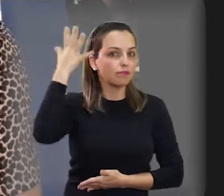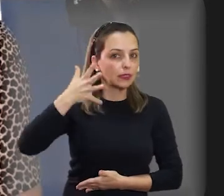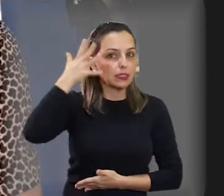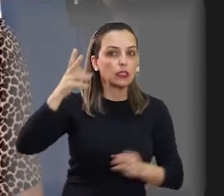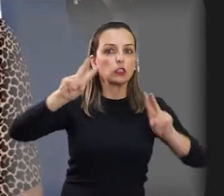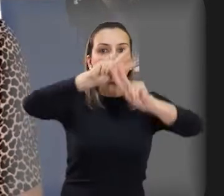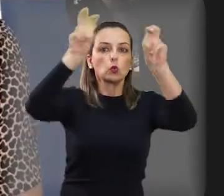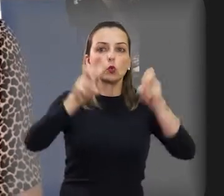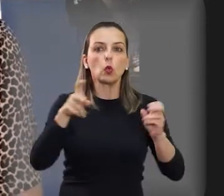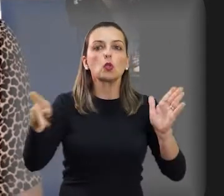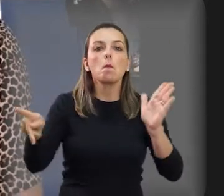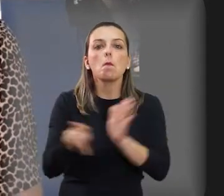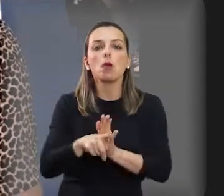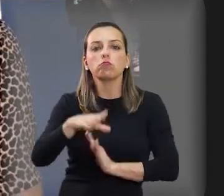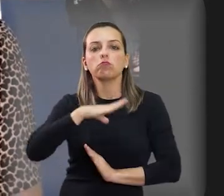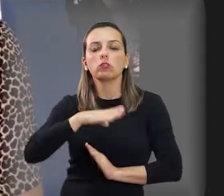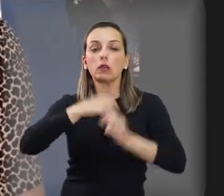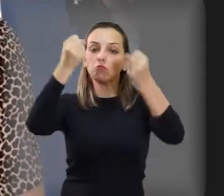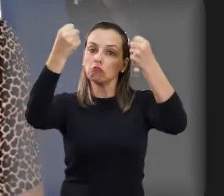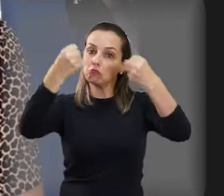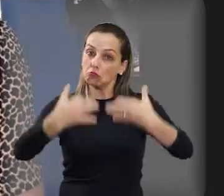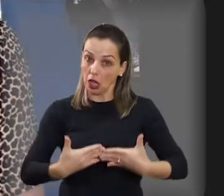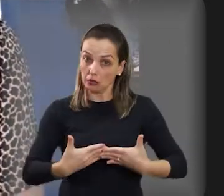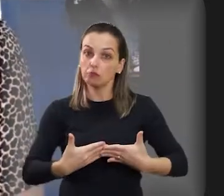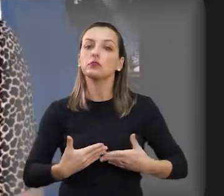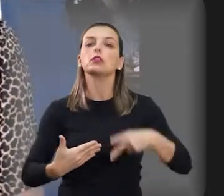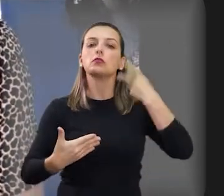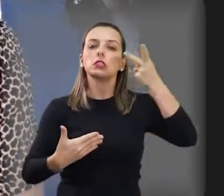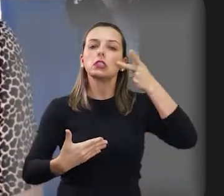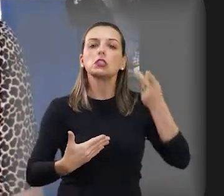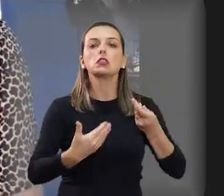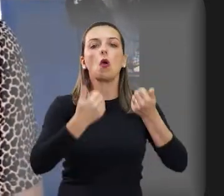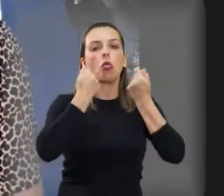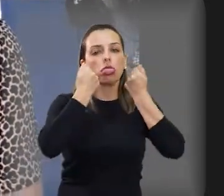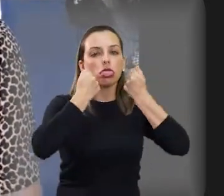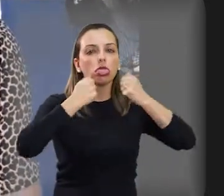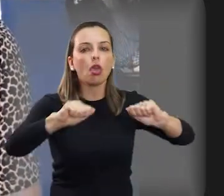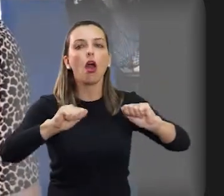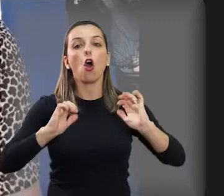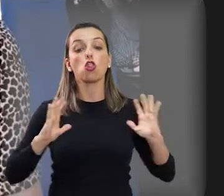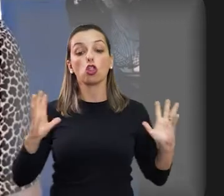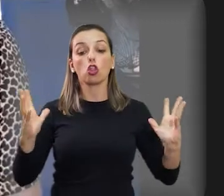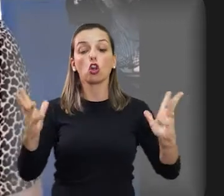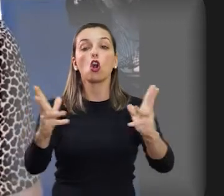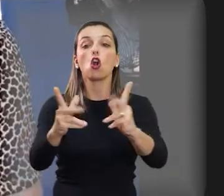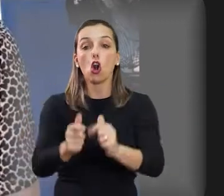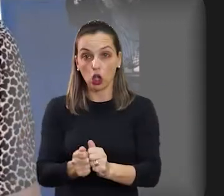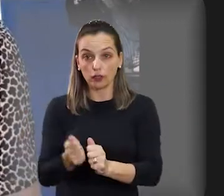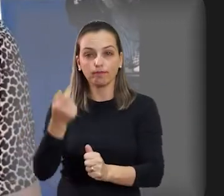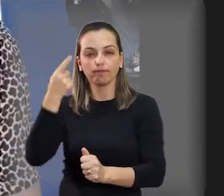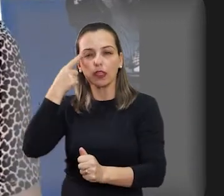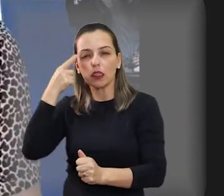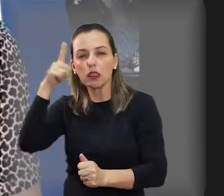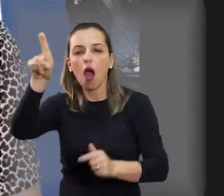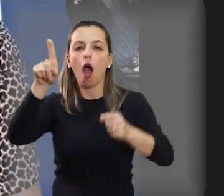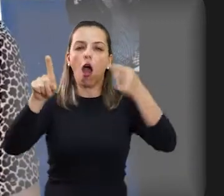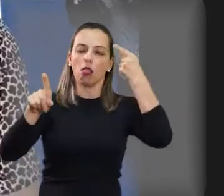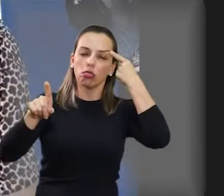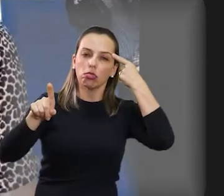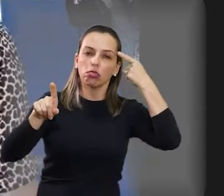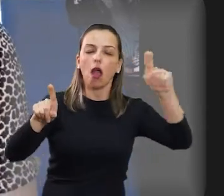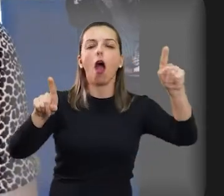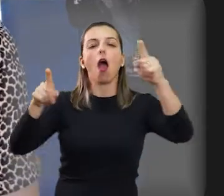gente e sinto que é o momento de a gente poder conhecer um pouco mais, né? De tudo que a nossa cidade tem,